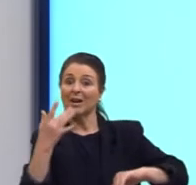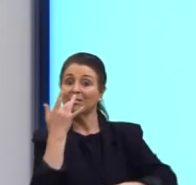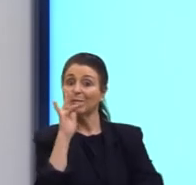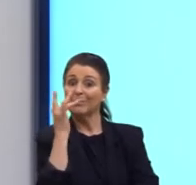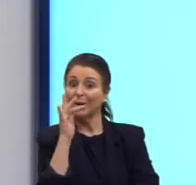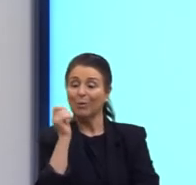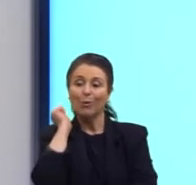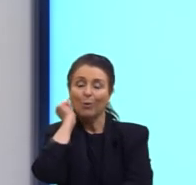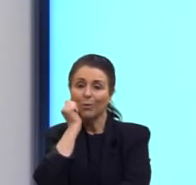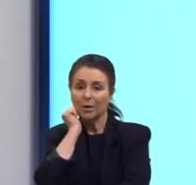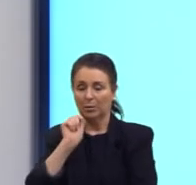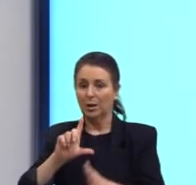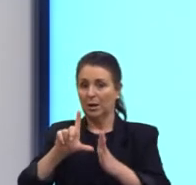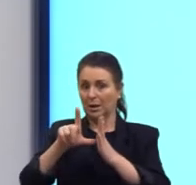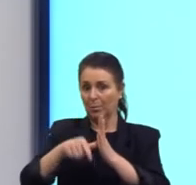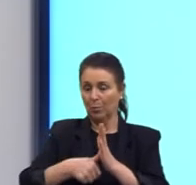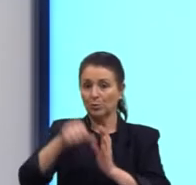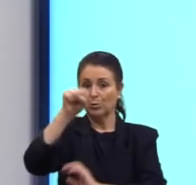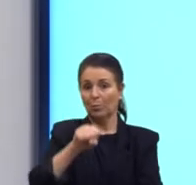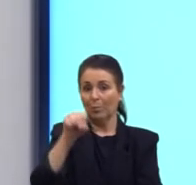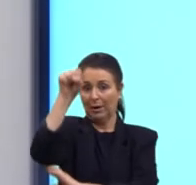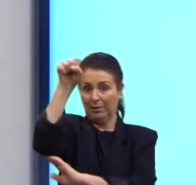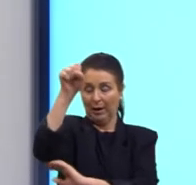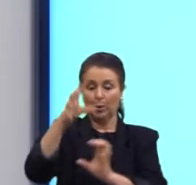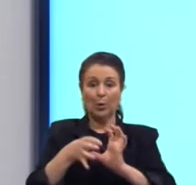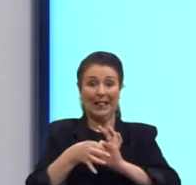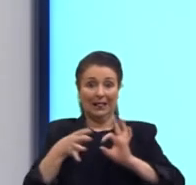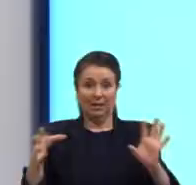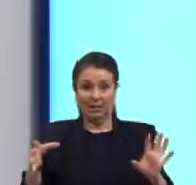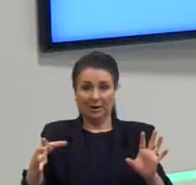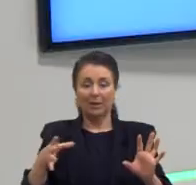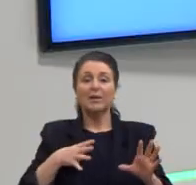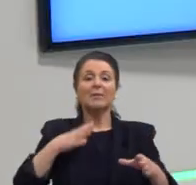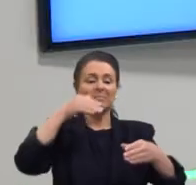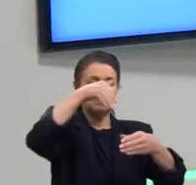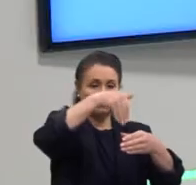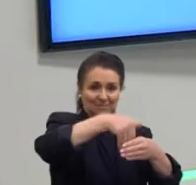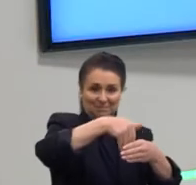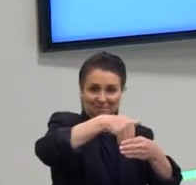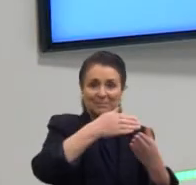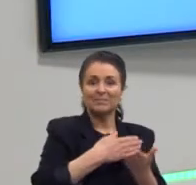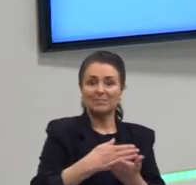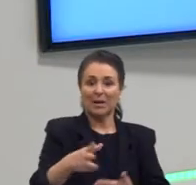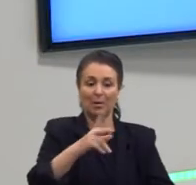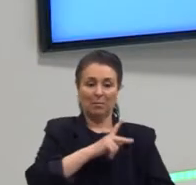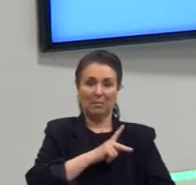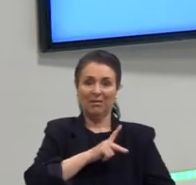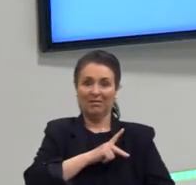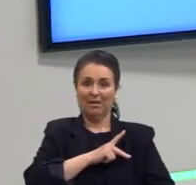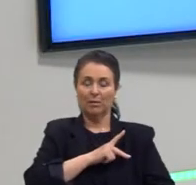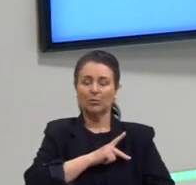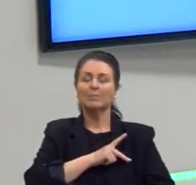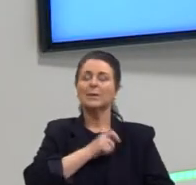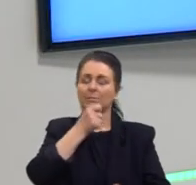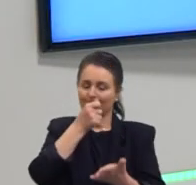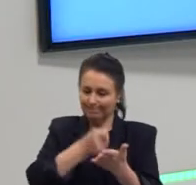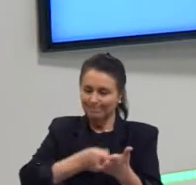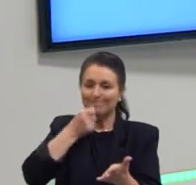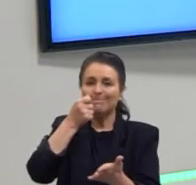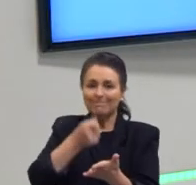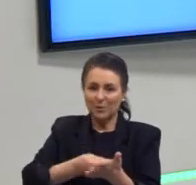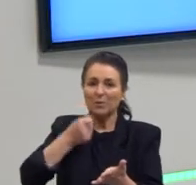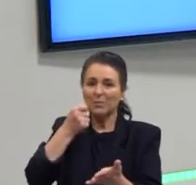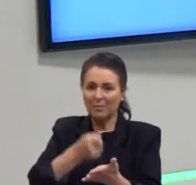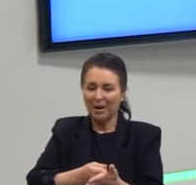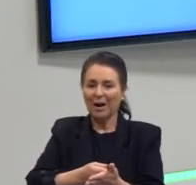E depois que o Mandela é solto, ele concorre às eleições, é eleito presidente e ajuda a combater esses resquícios